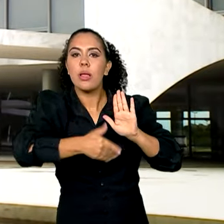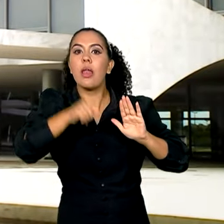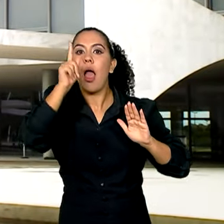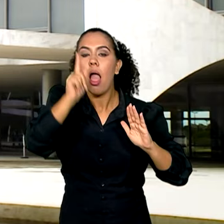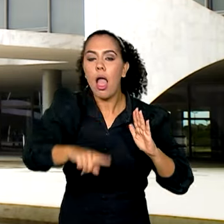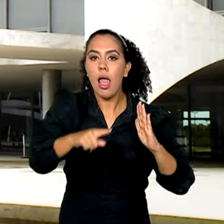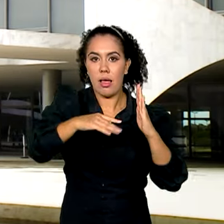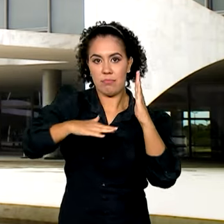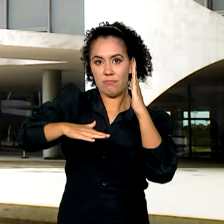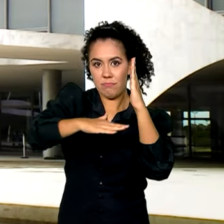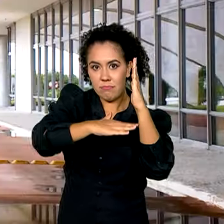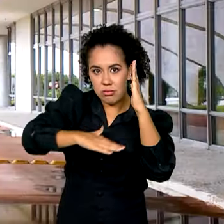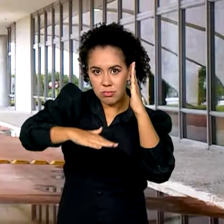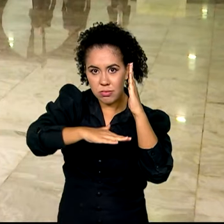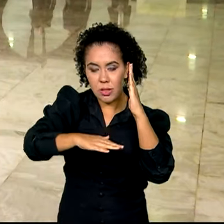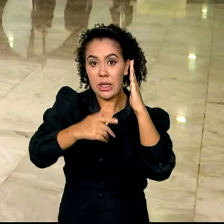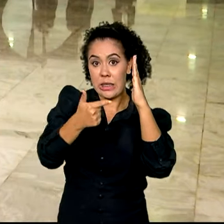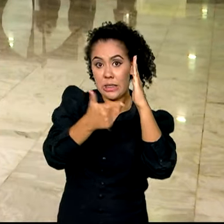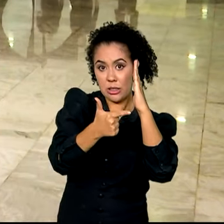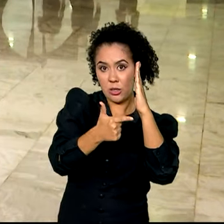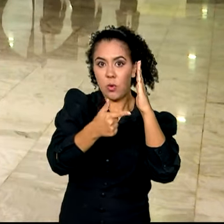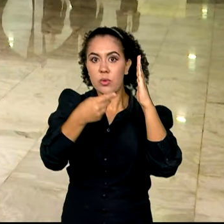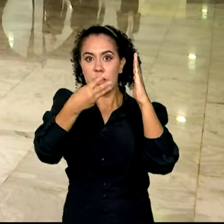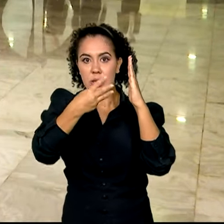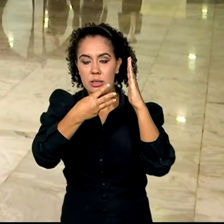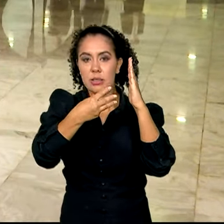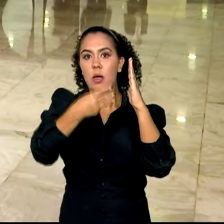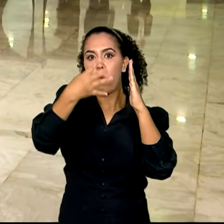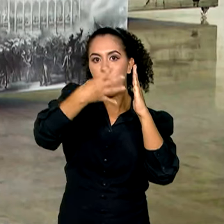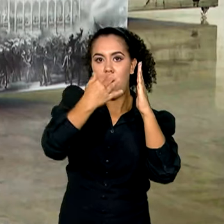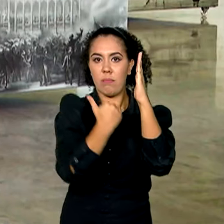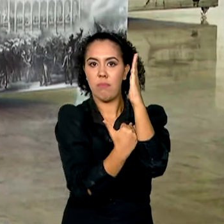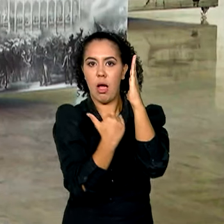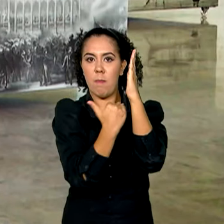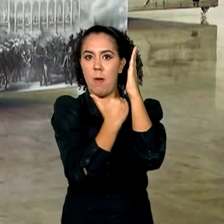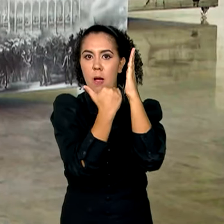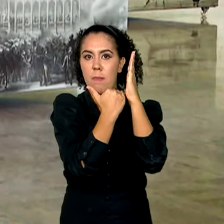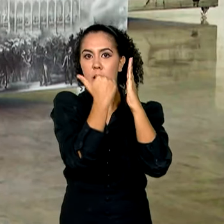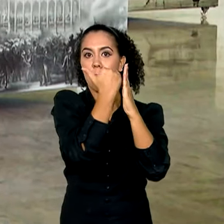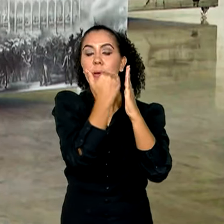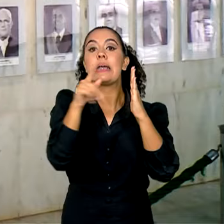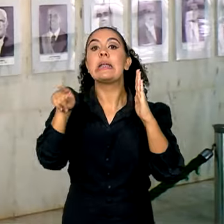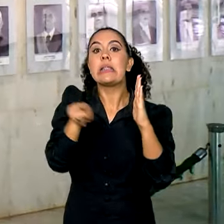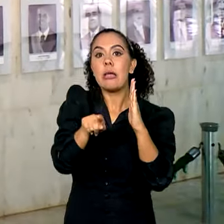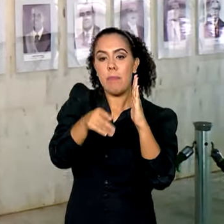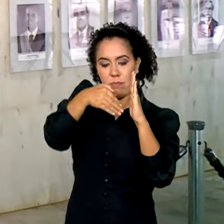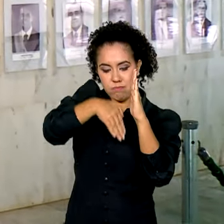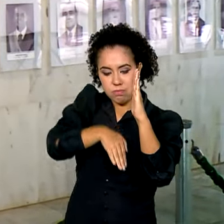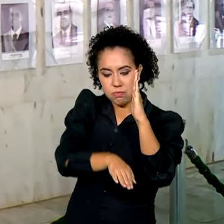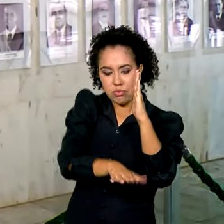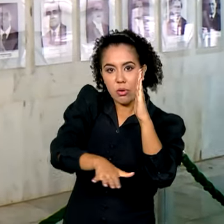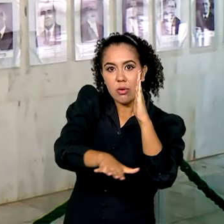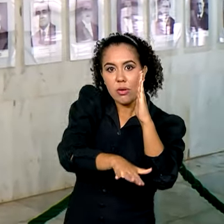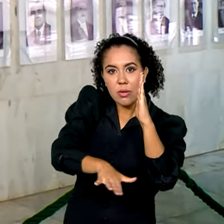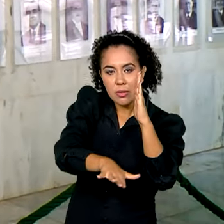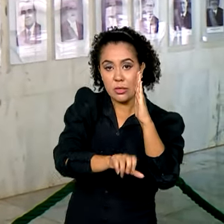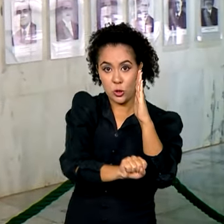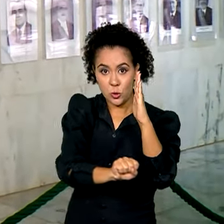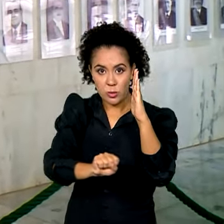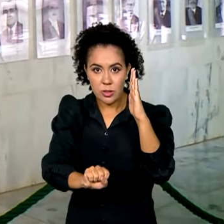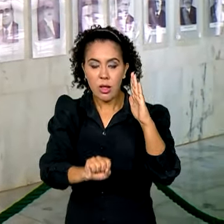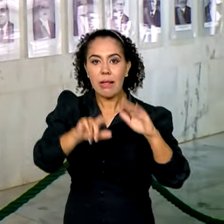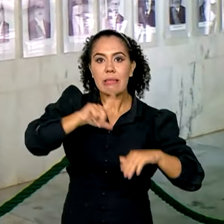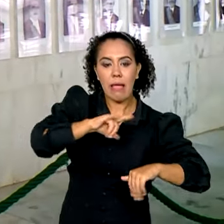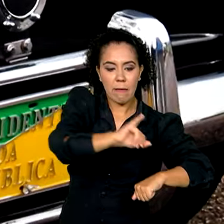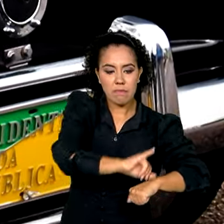Palácio do Planalto, o segundo e o terceiro andares e também o subsolo, que agora é um novo espaço de exposições. As